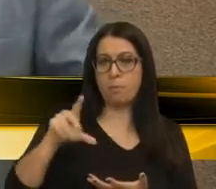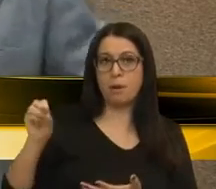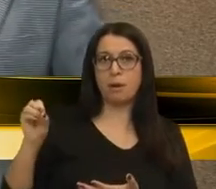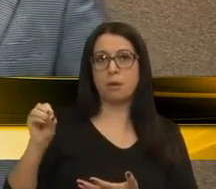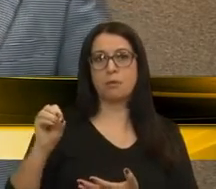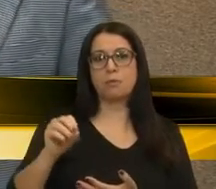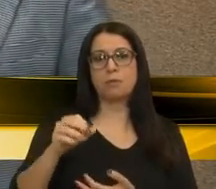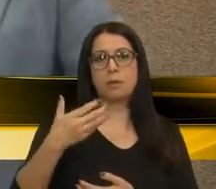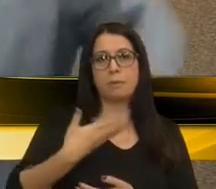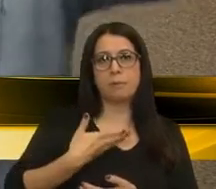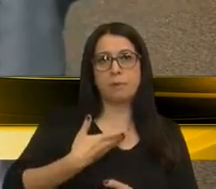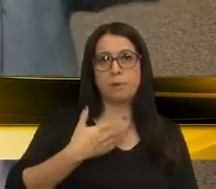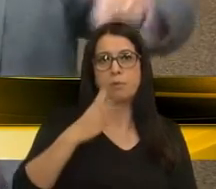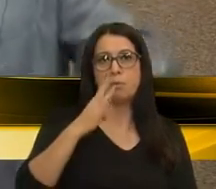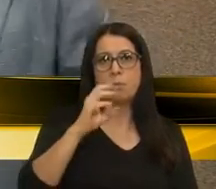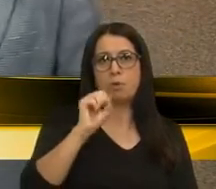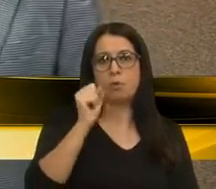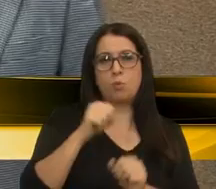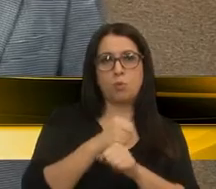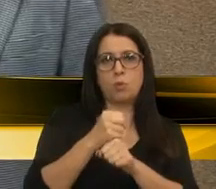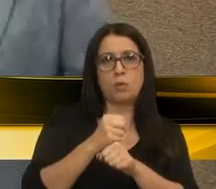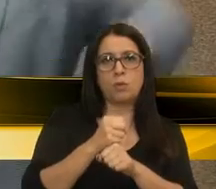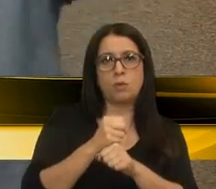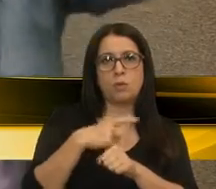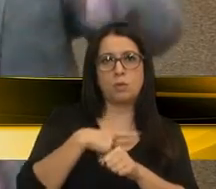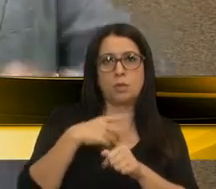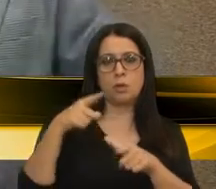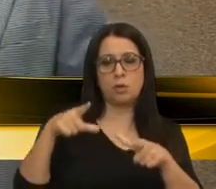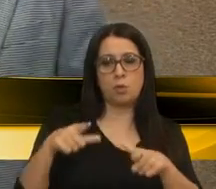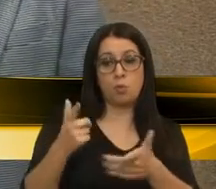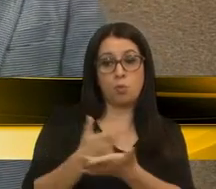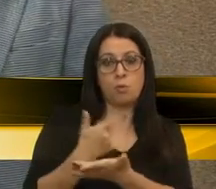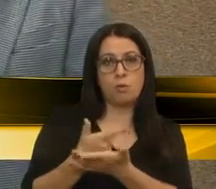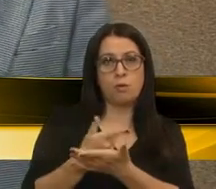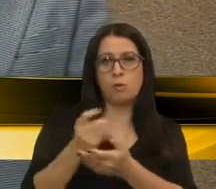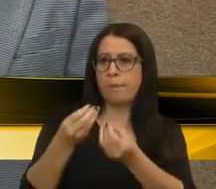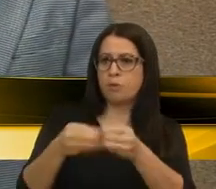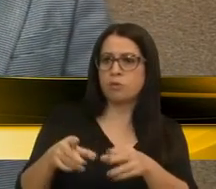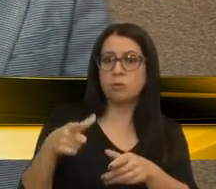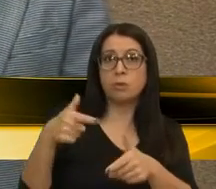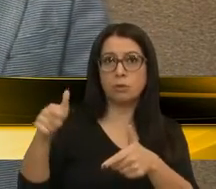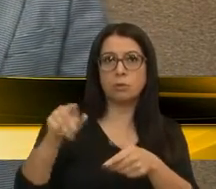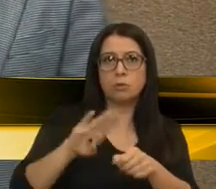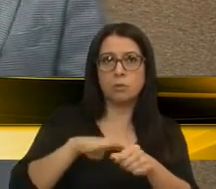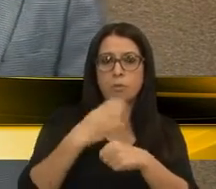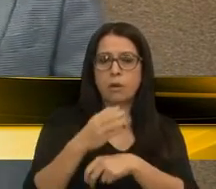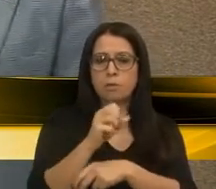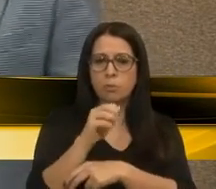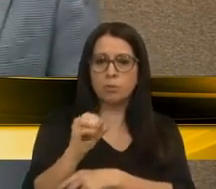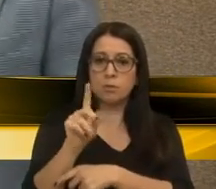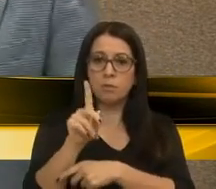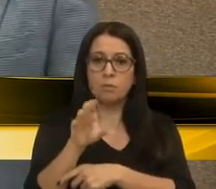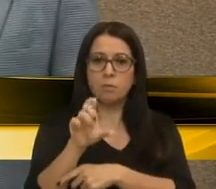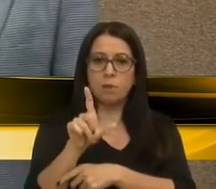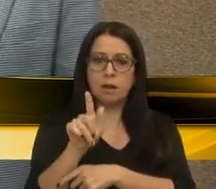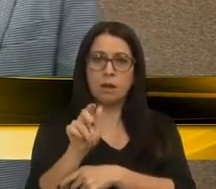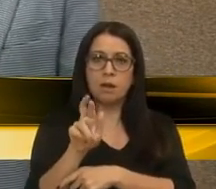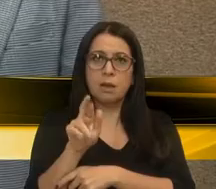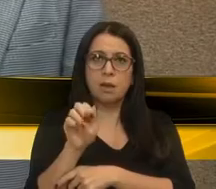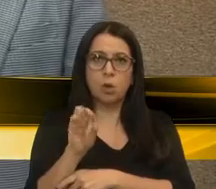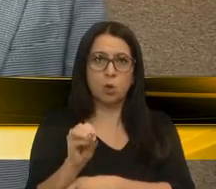anos, e que tem aquela banquinha ali, qual é o prejuízo que ele trouxe para São Pelegrino? Absolutamente nenhum.